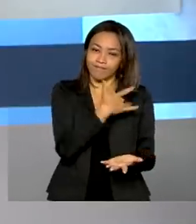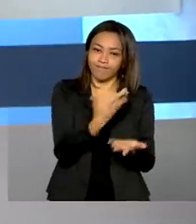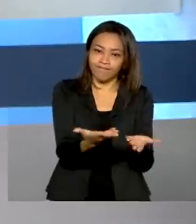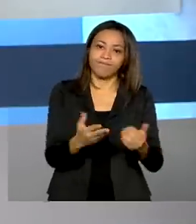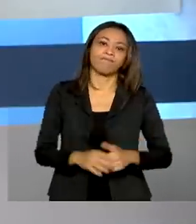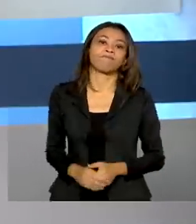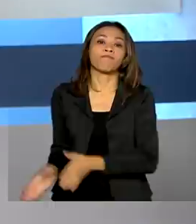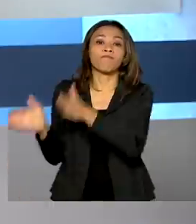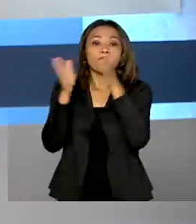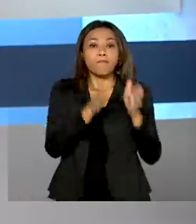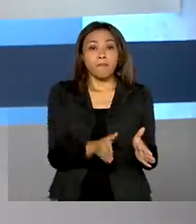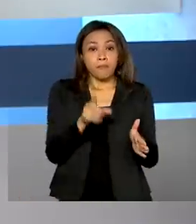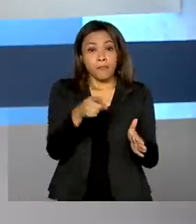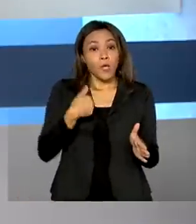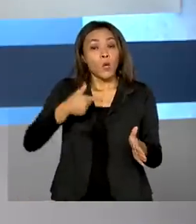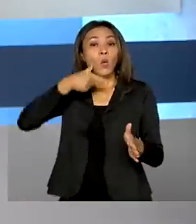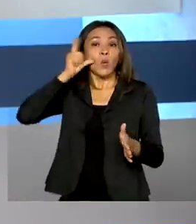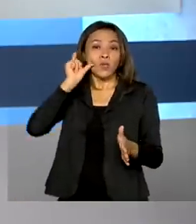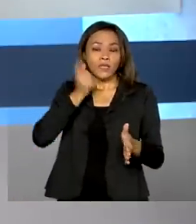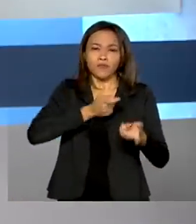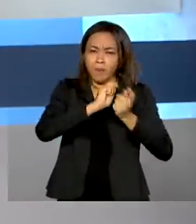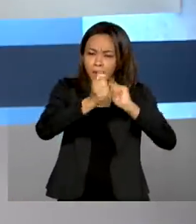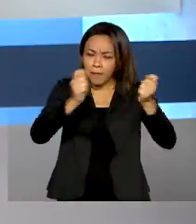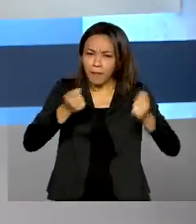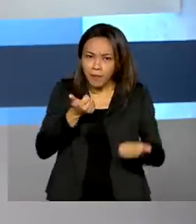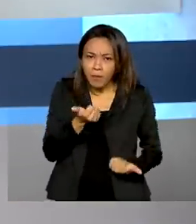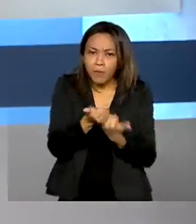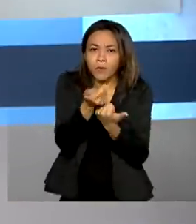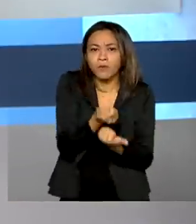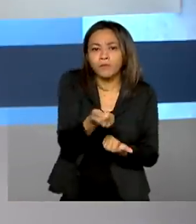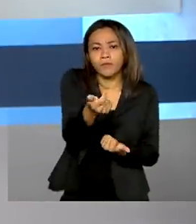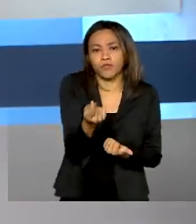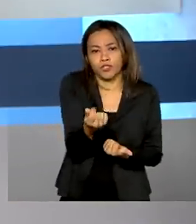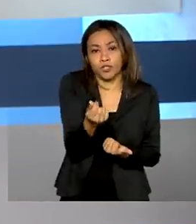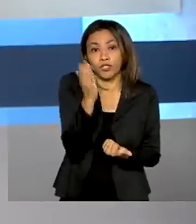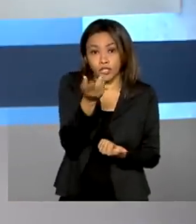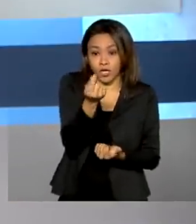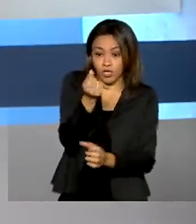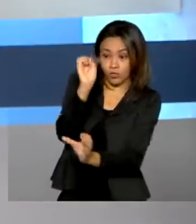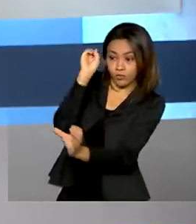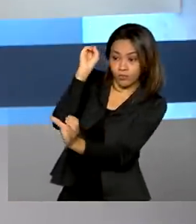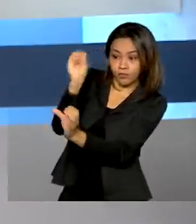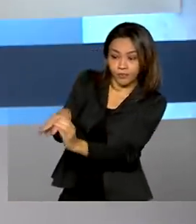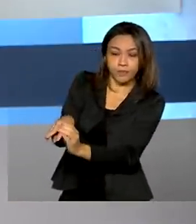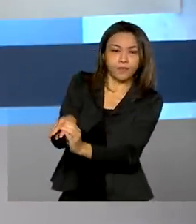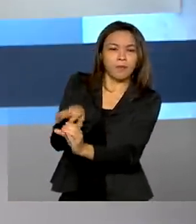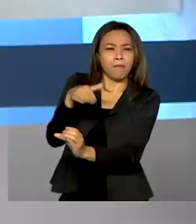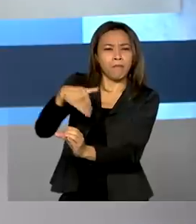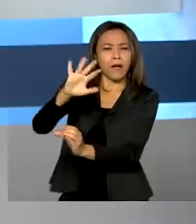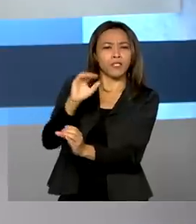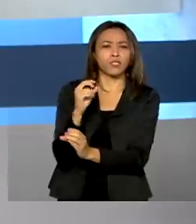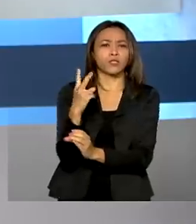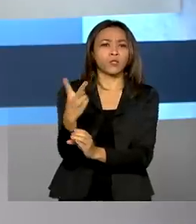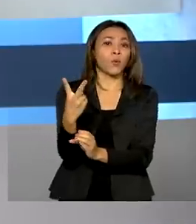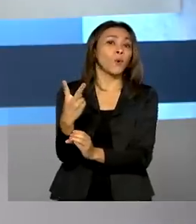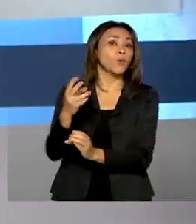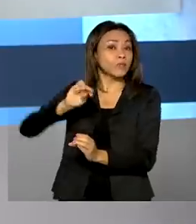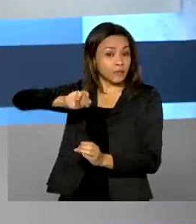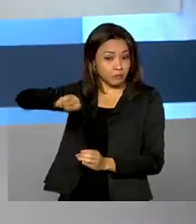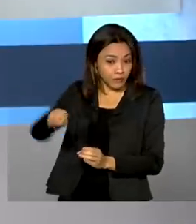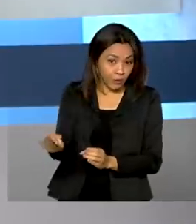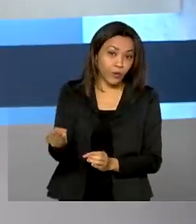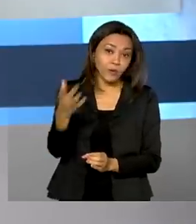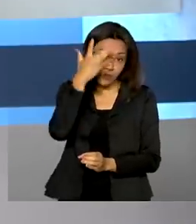emergencial começou a ser pago ontem e foi depositado nesta terça-feira o benefício para mais de 2 milhões de beneficiários.